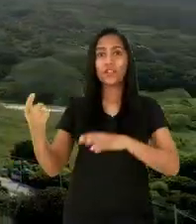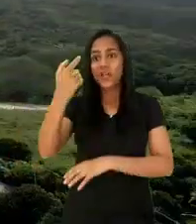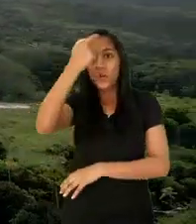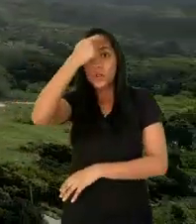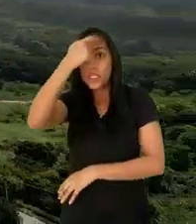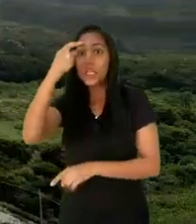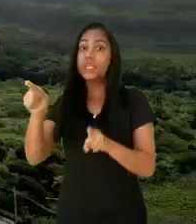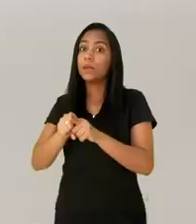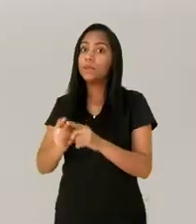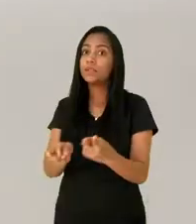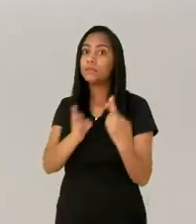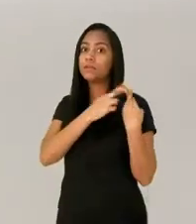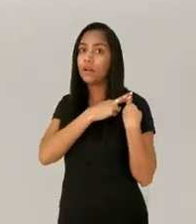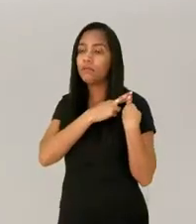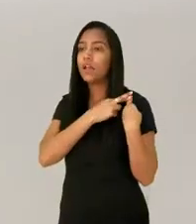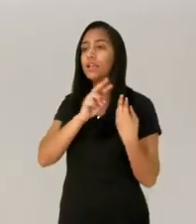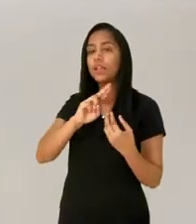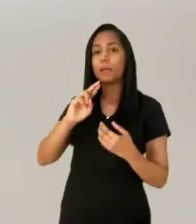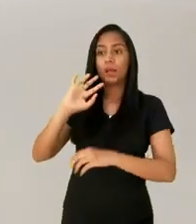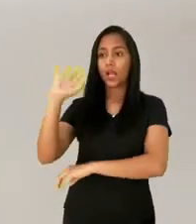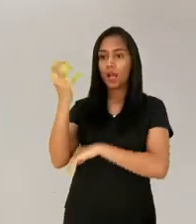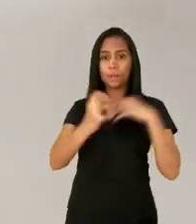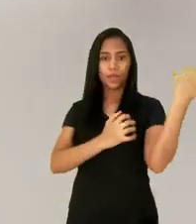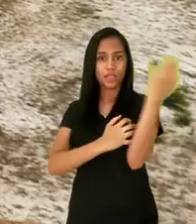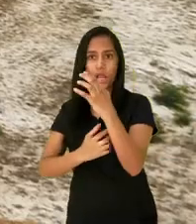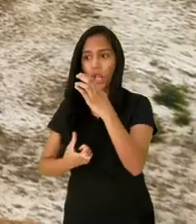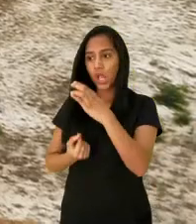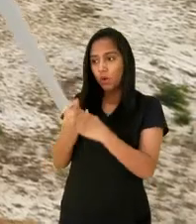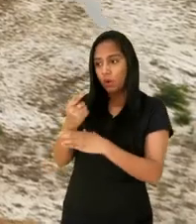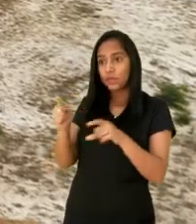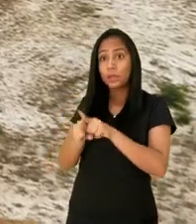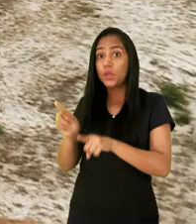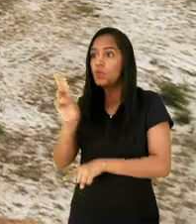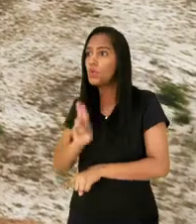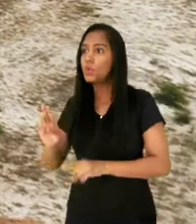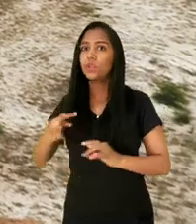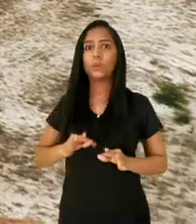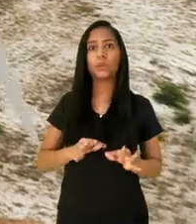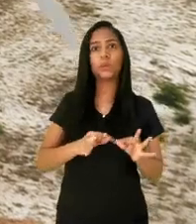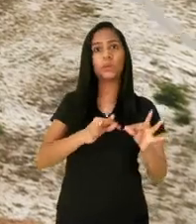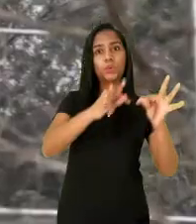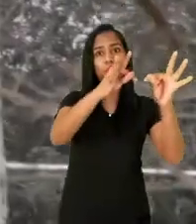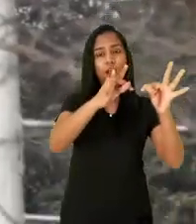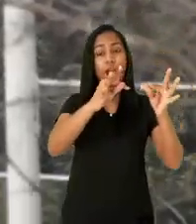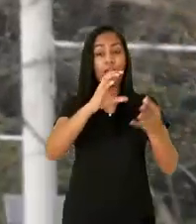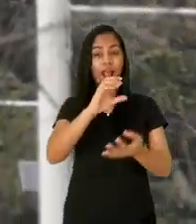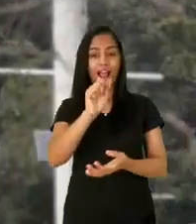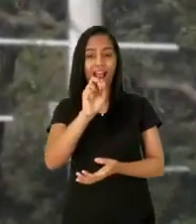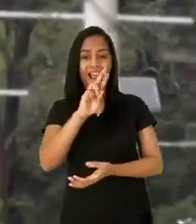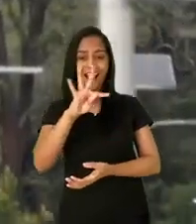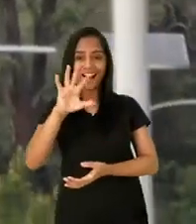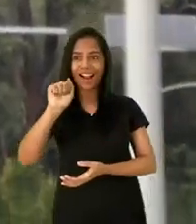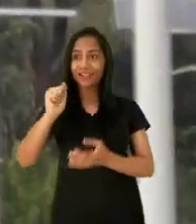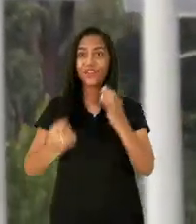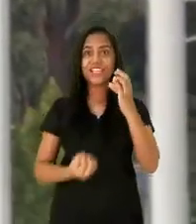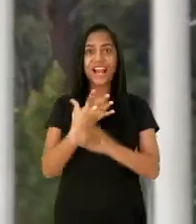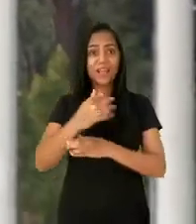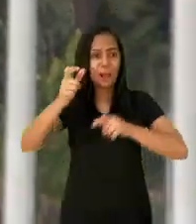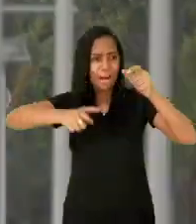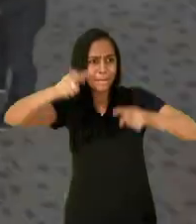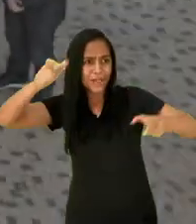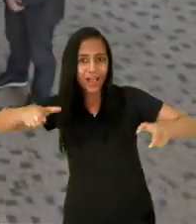seguras. Que inovam e são conscientes e responsáveis em termos ambientais, econômicos e também no uso de